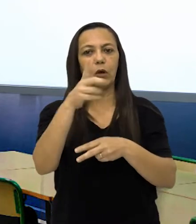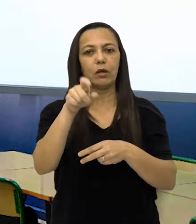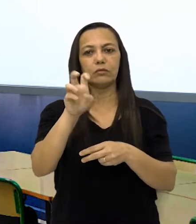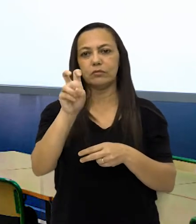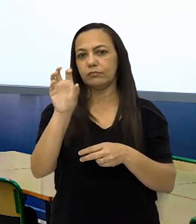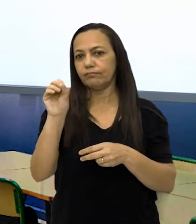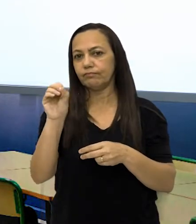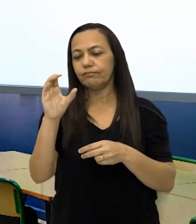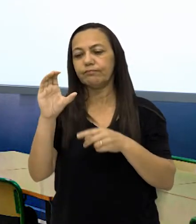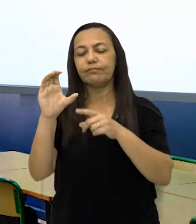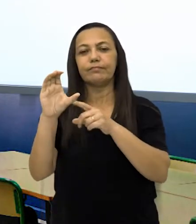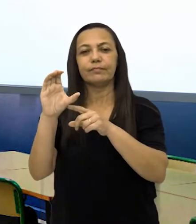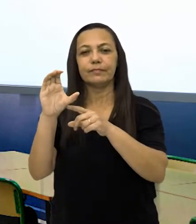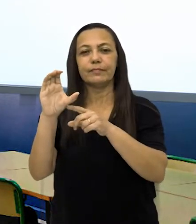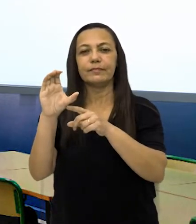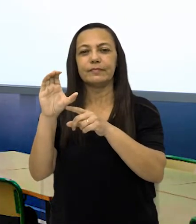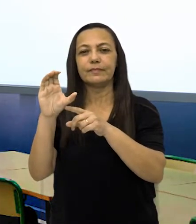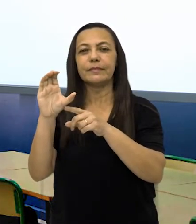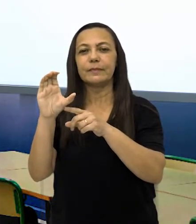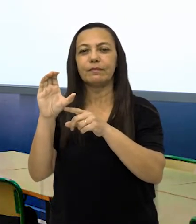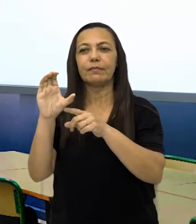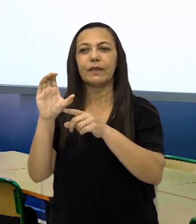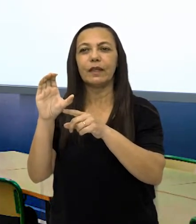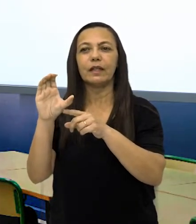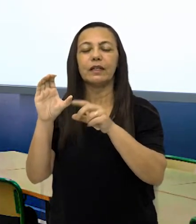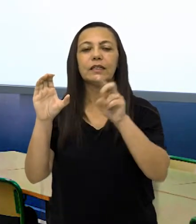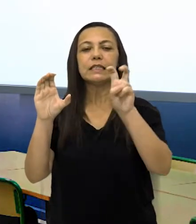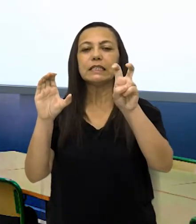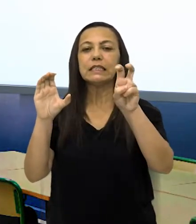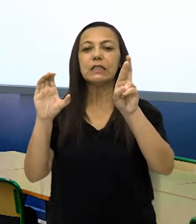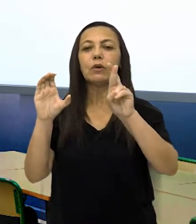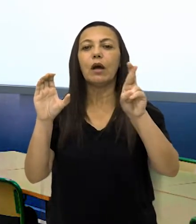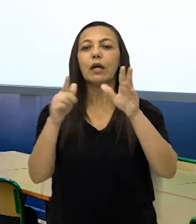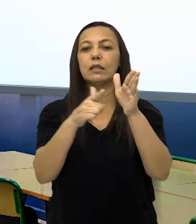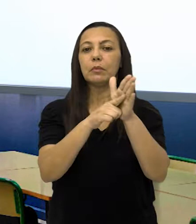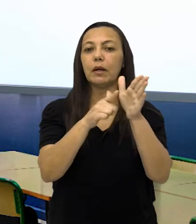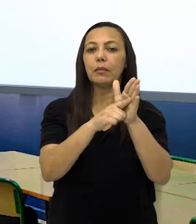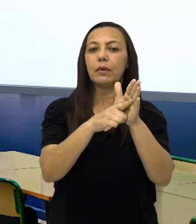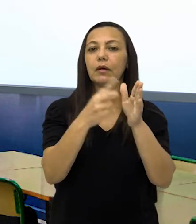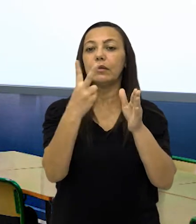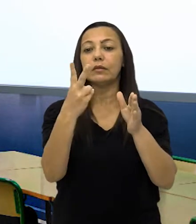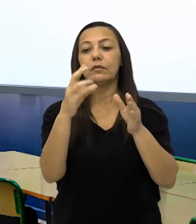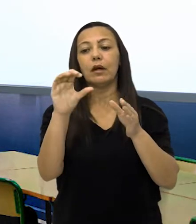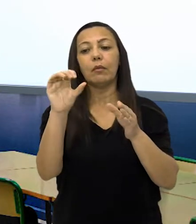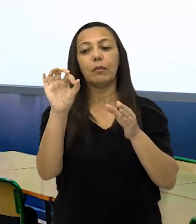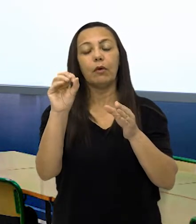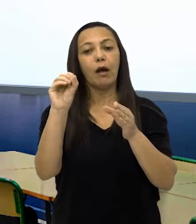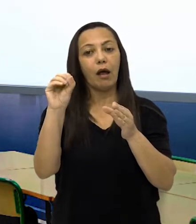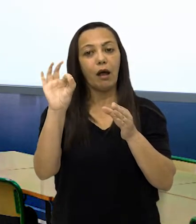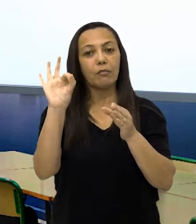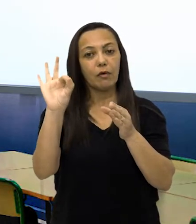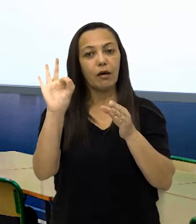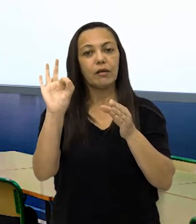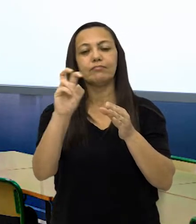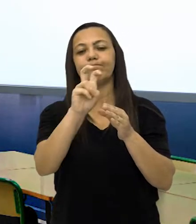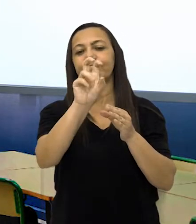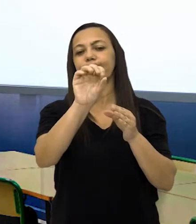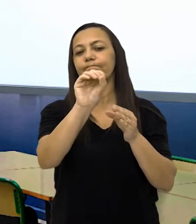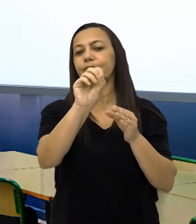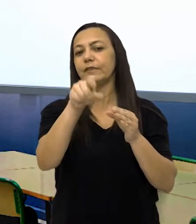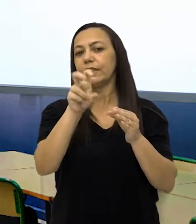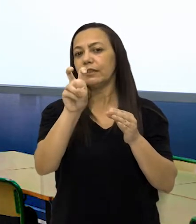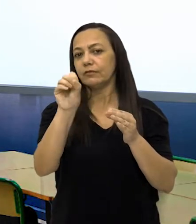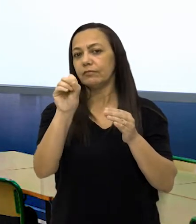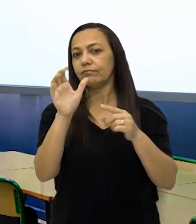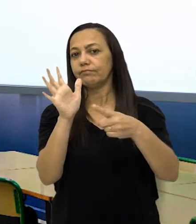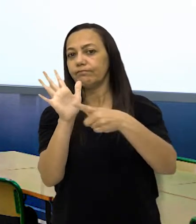Alternativa C. Uma cédula de R 5,00 e duas moedas de R$,50 que dá o total de R